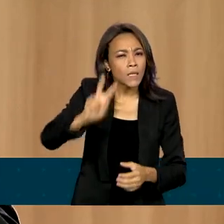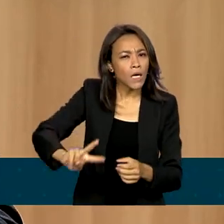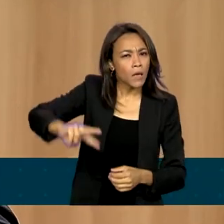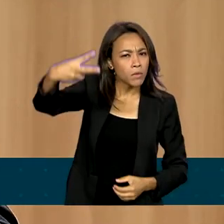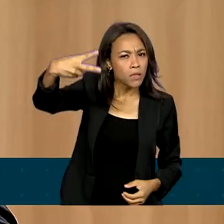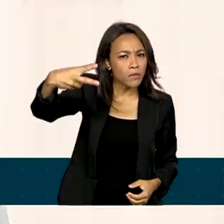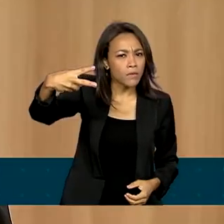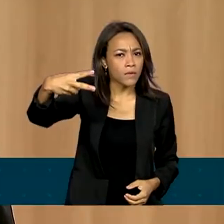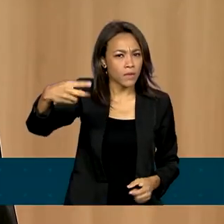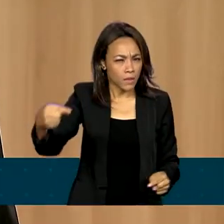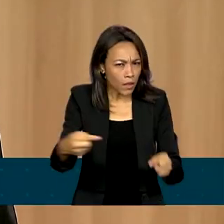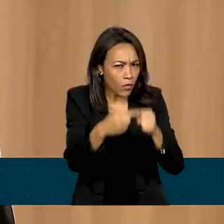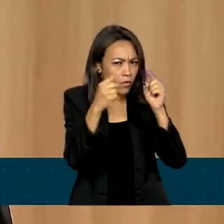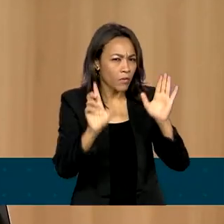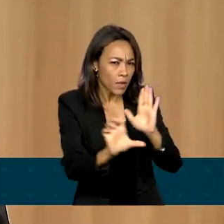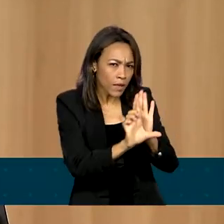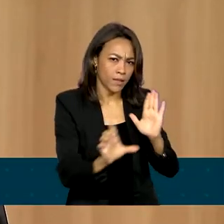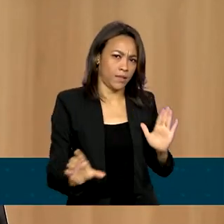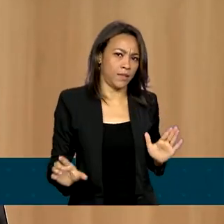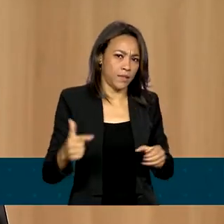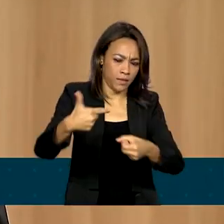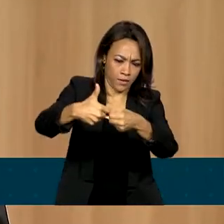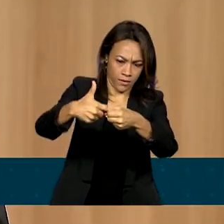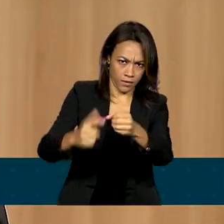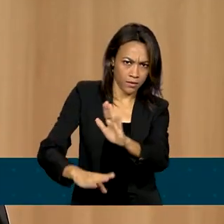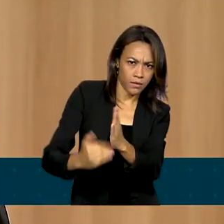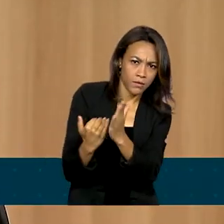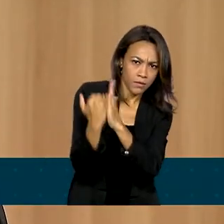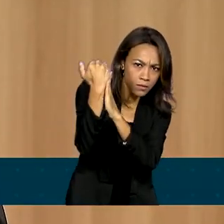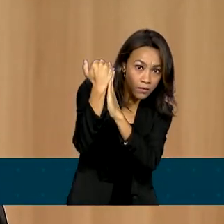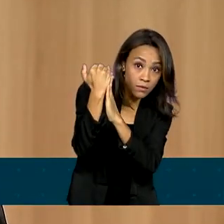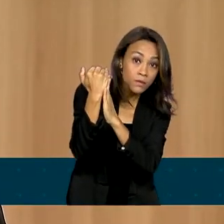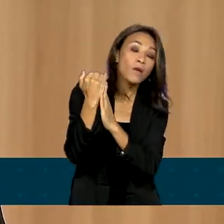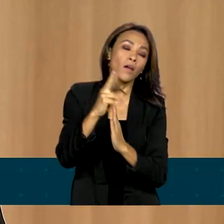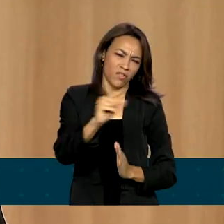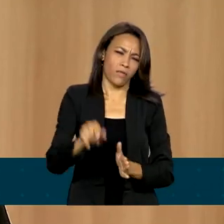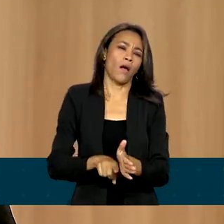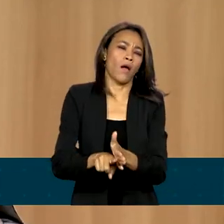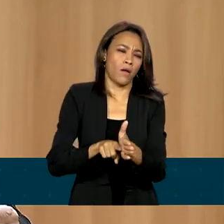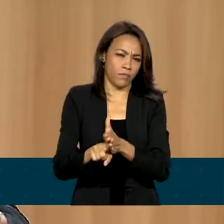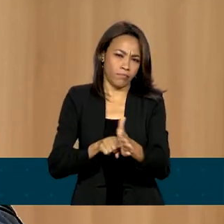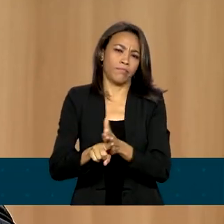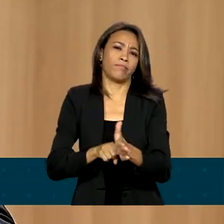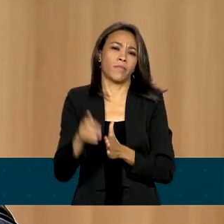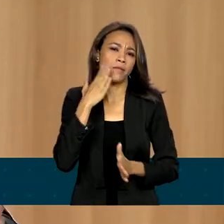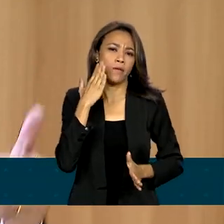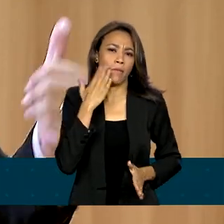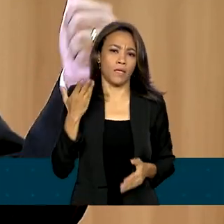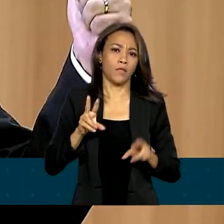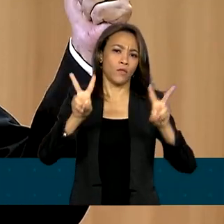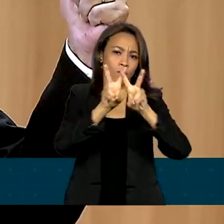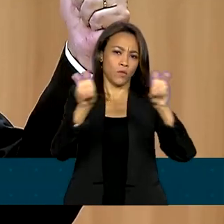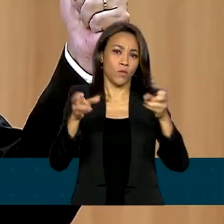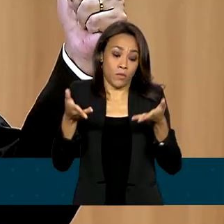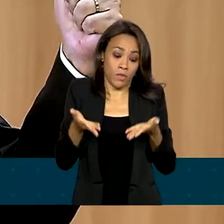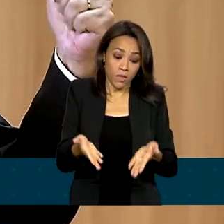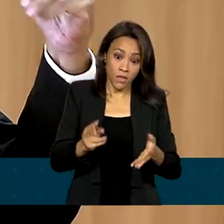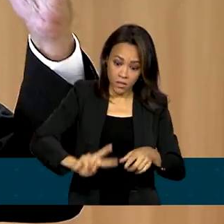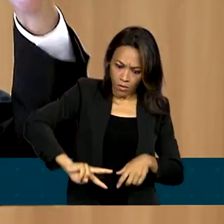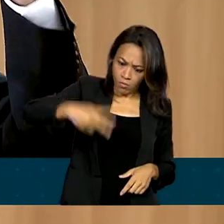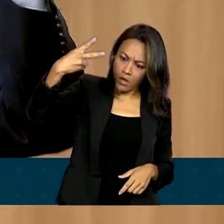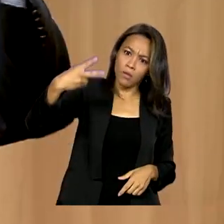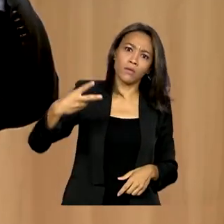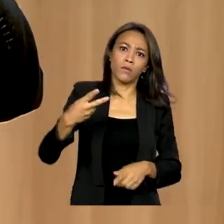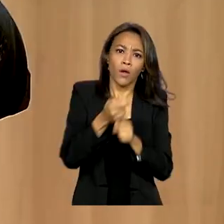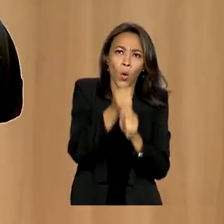preços ilegal. Nós queremos levantar isso, né? Esse aumento de preços da virada do ano.